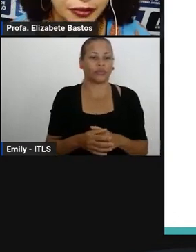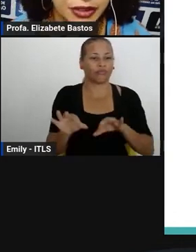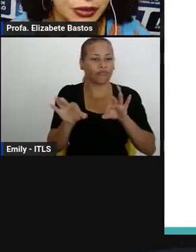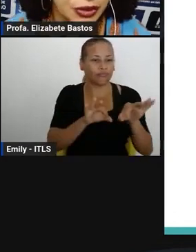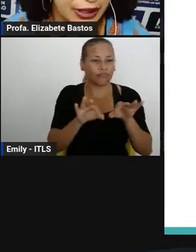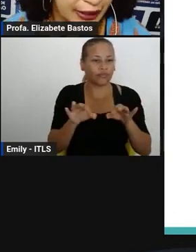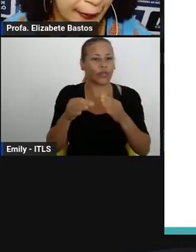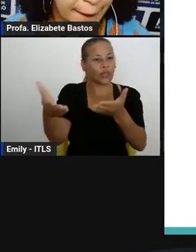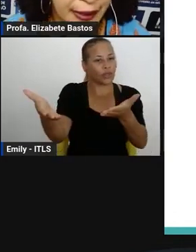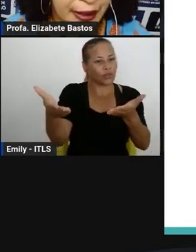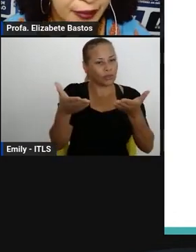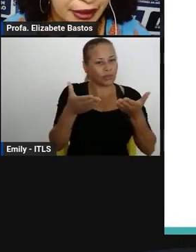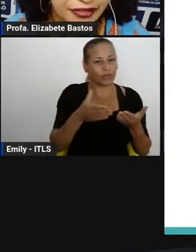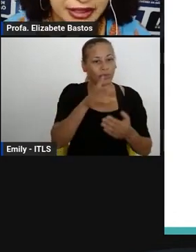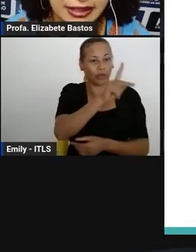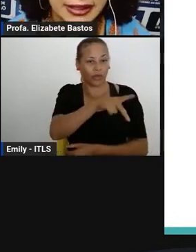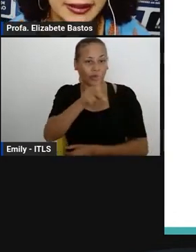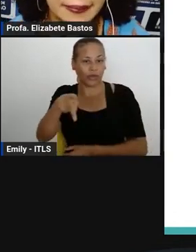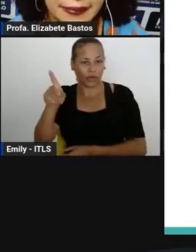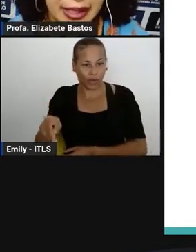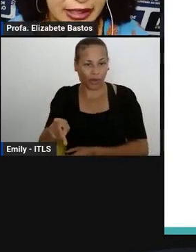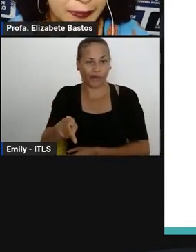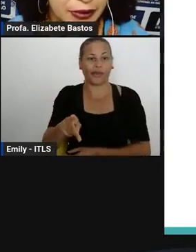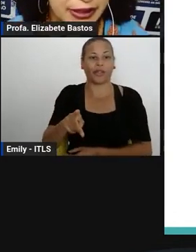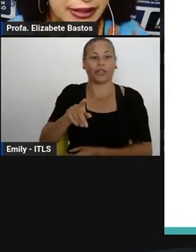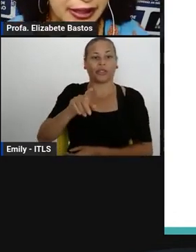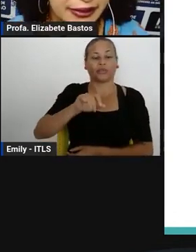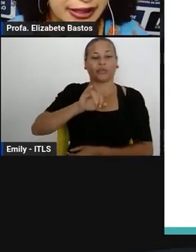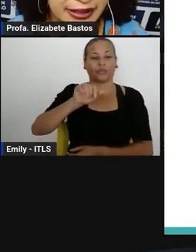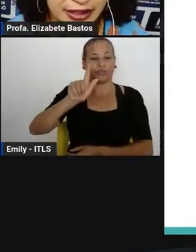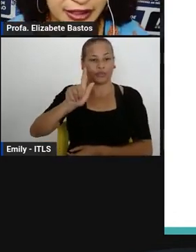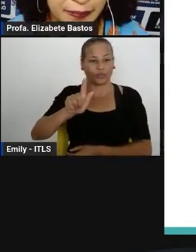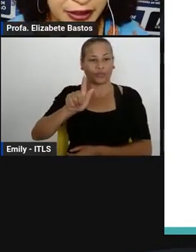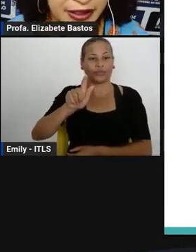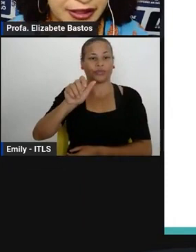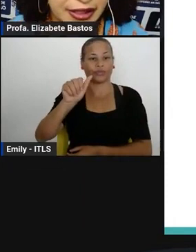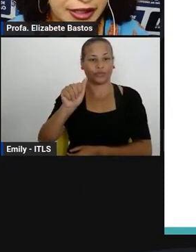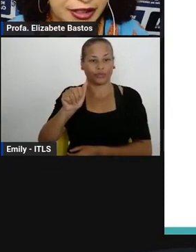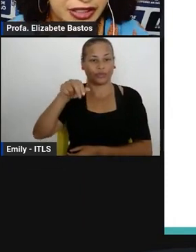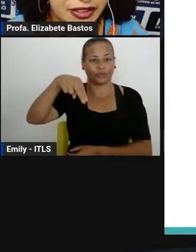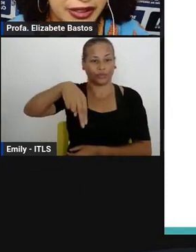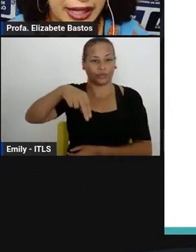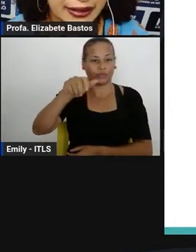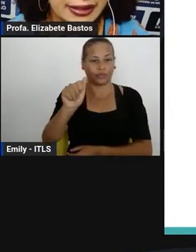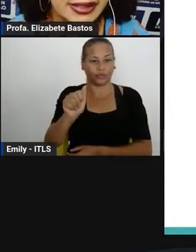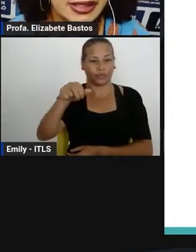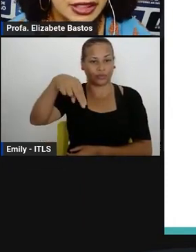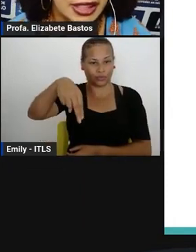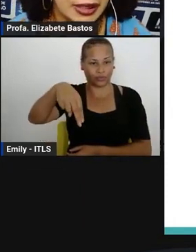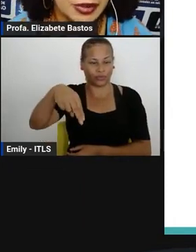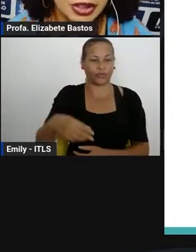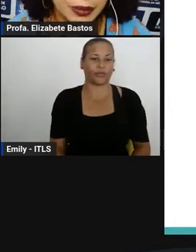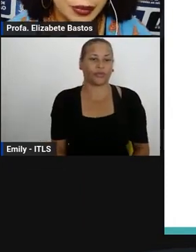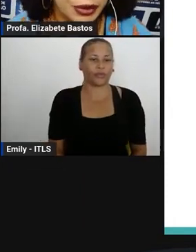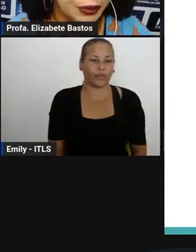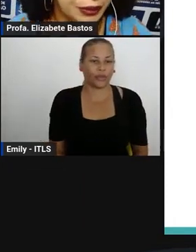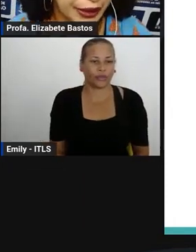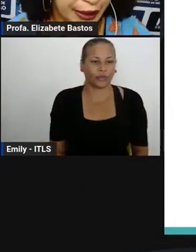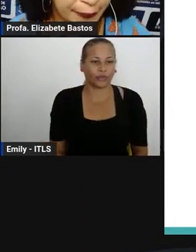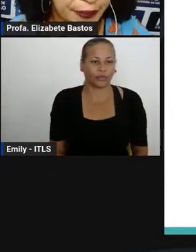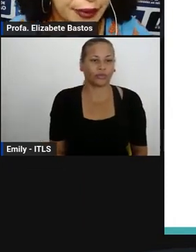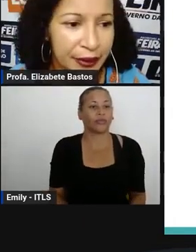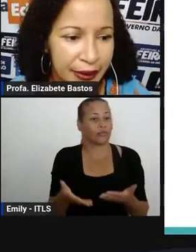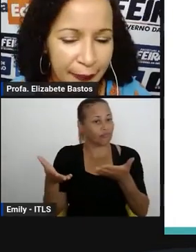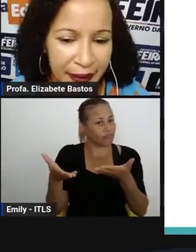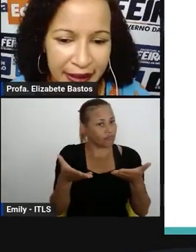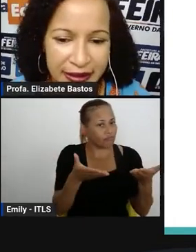agora o professor Jean, para fazer a exposição dessas disciplinas diversificadas. Estaremos distribuindo o